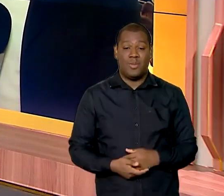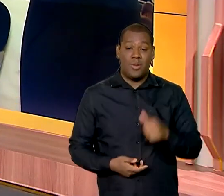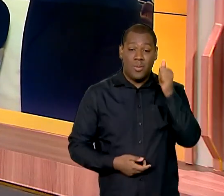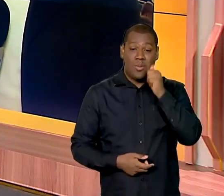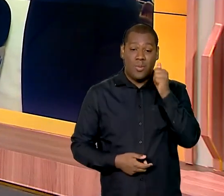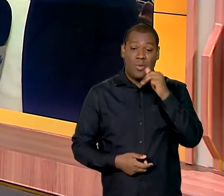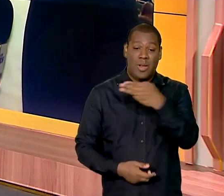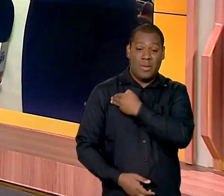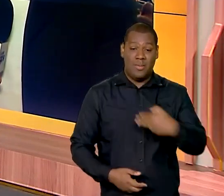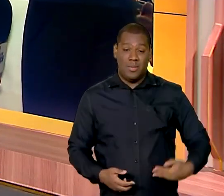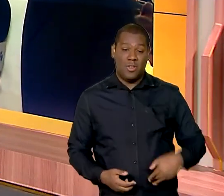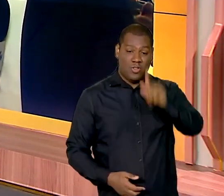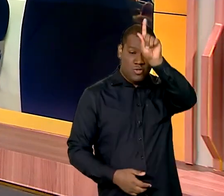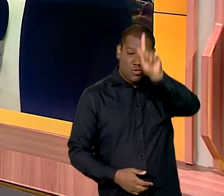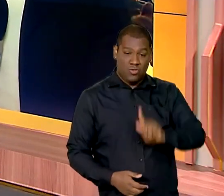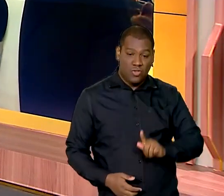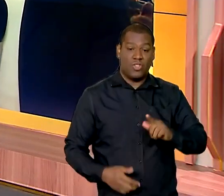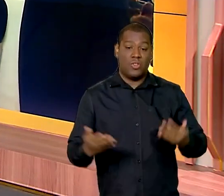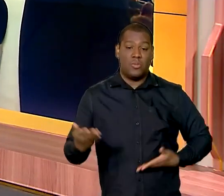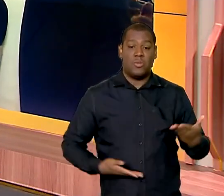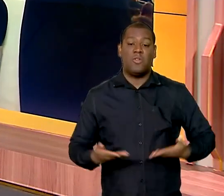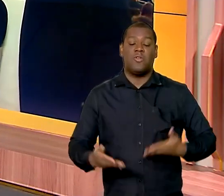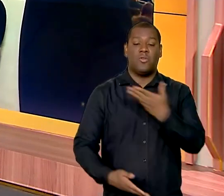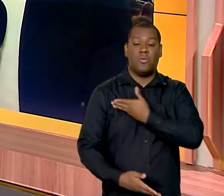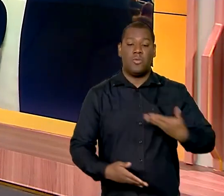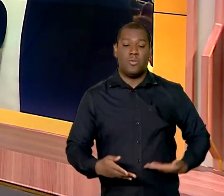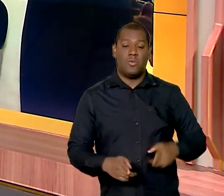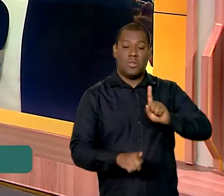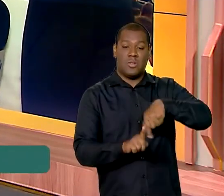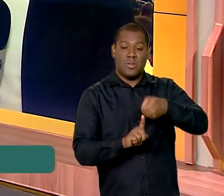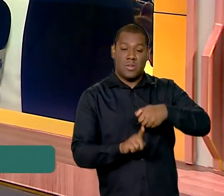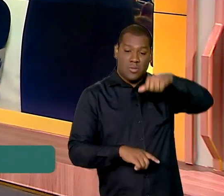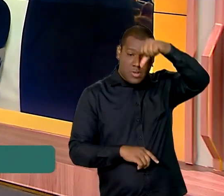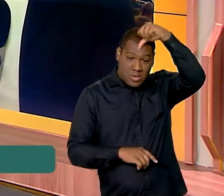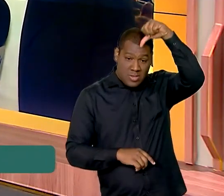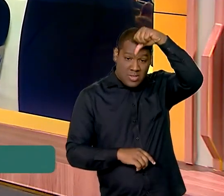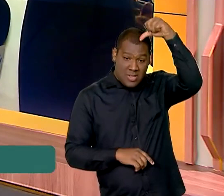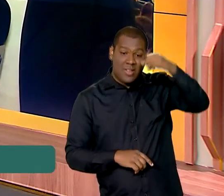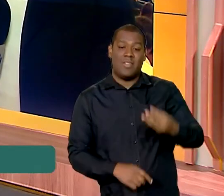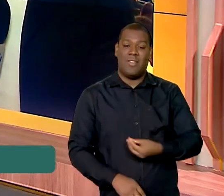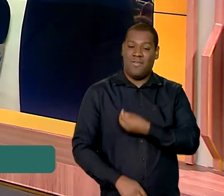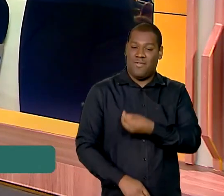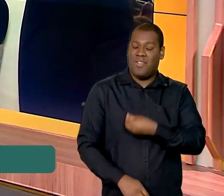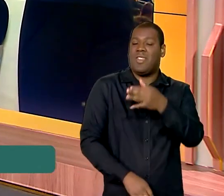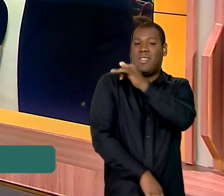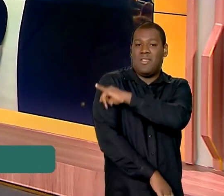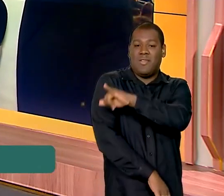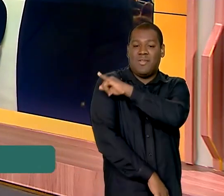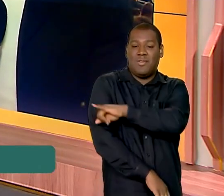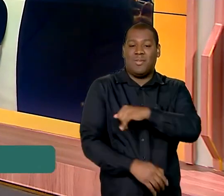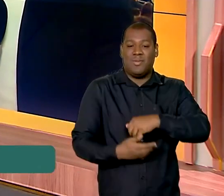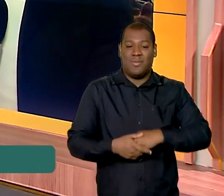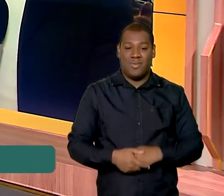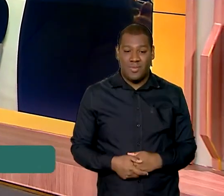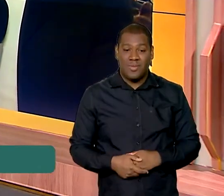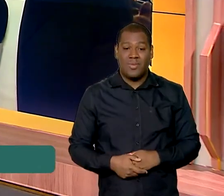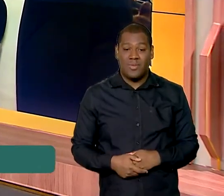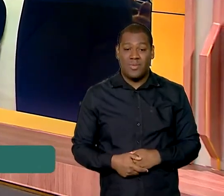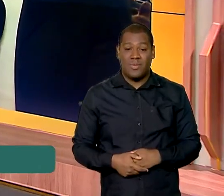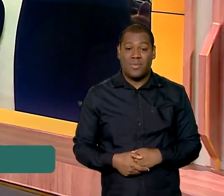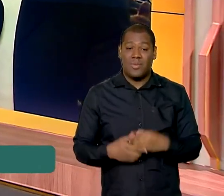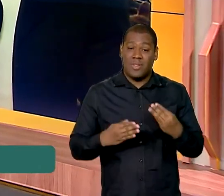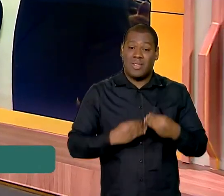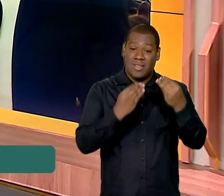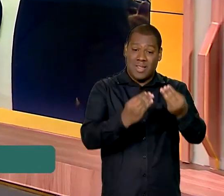ministra da Gestão e da Inovação em Serviços Públicos, Esther Dweck, estará lá hoje para fazer a transferência de imóveis